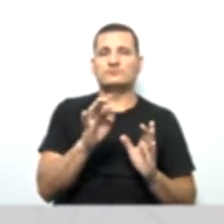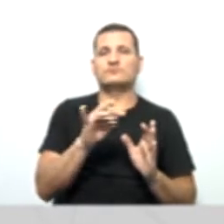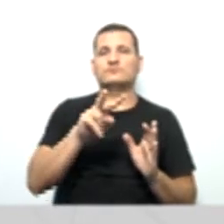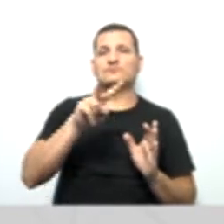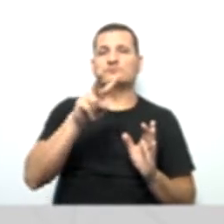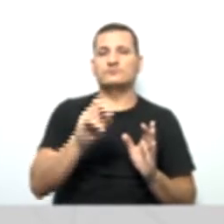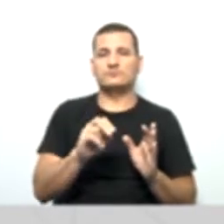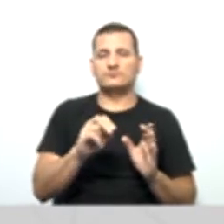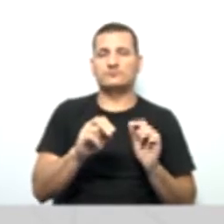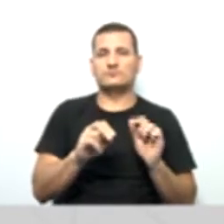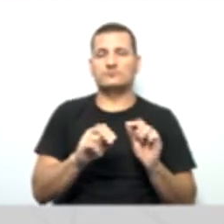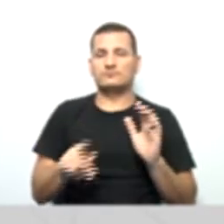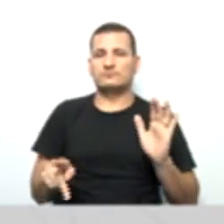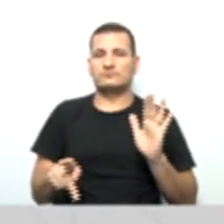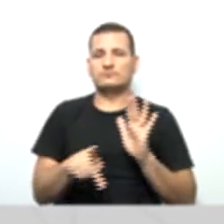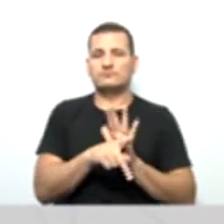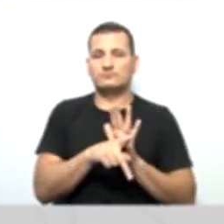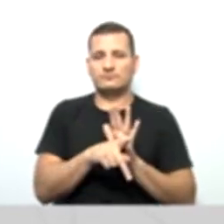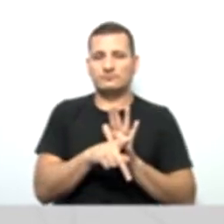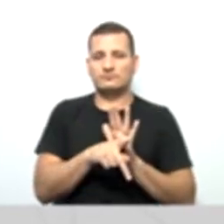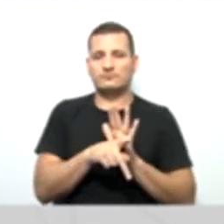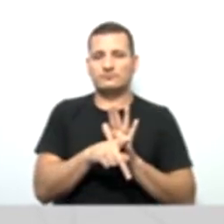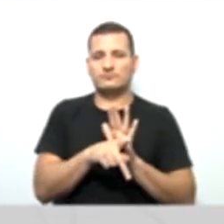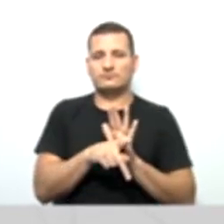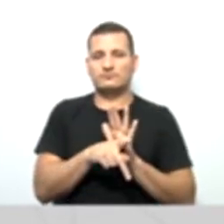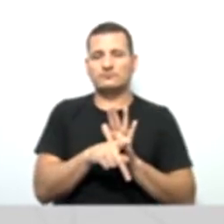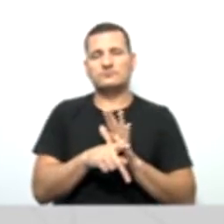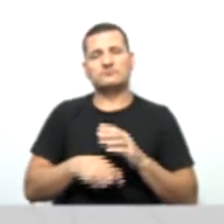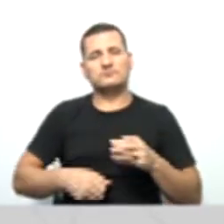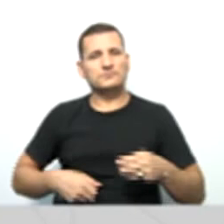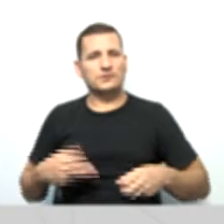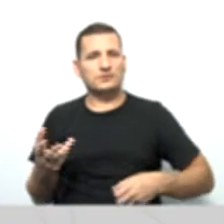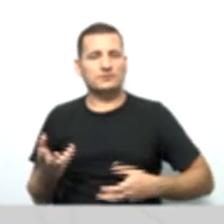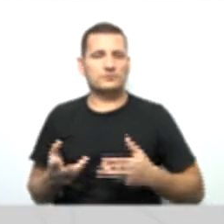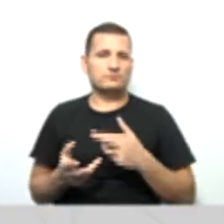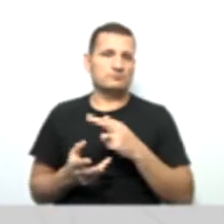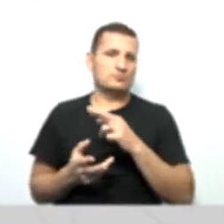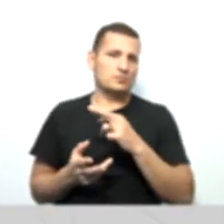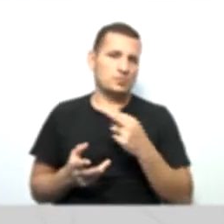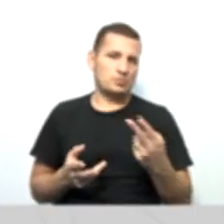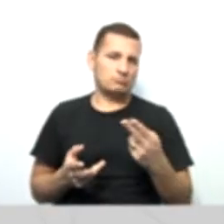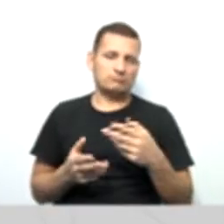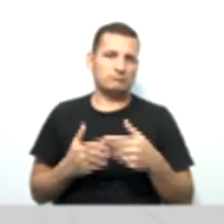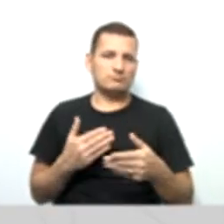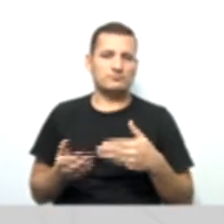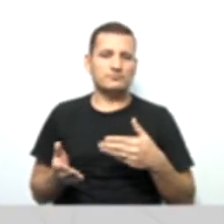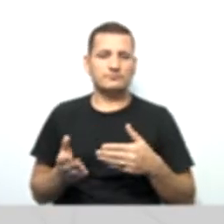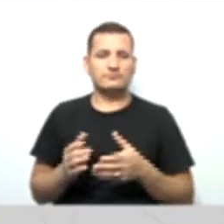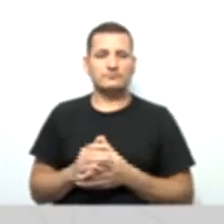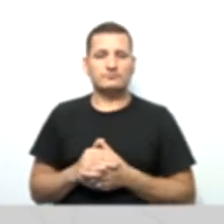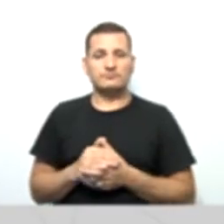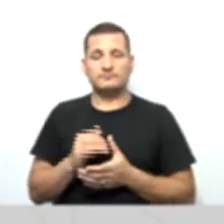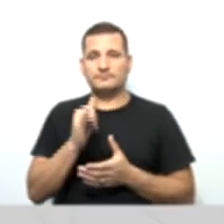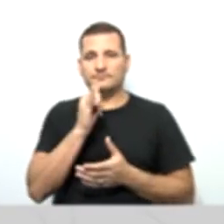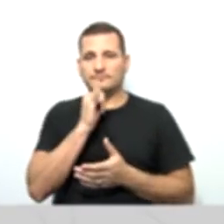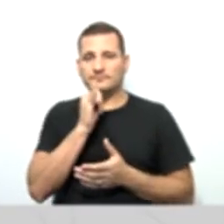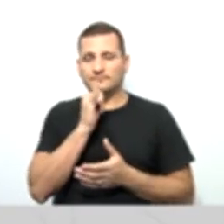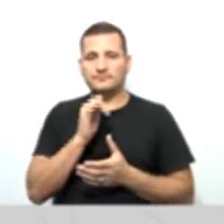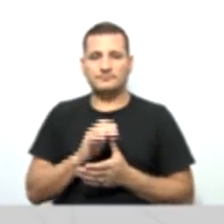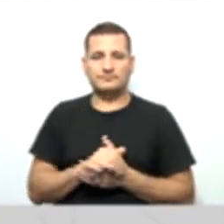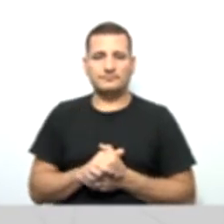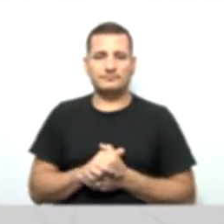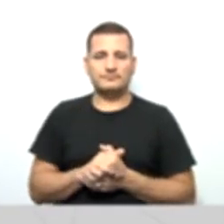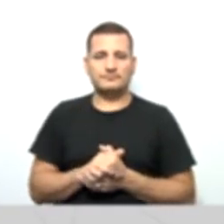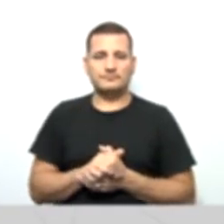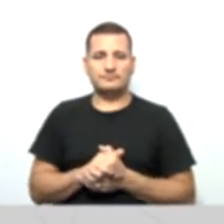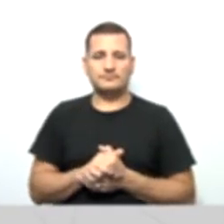apropriados como custos ou despesas pelo regime de competência. Exemplo. Prêmio